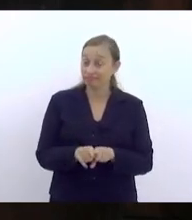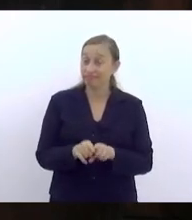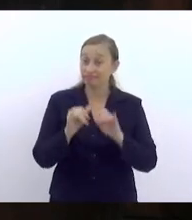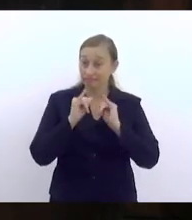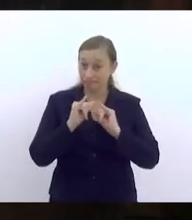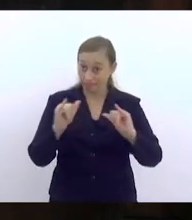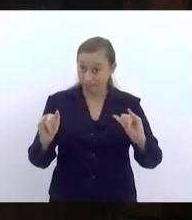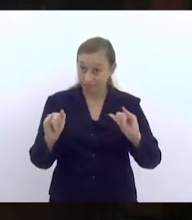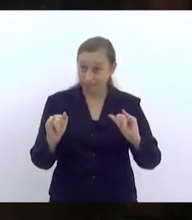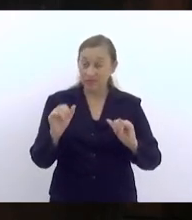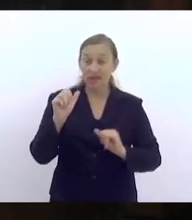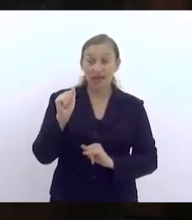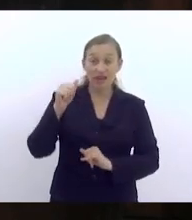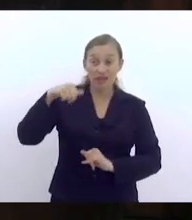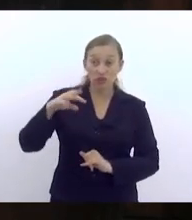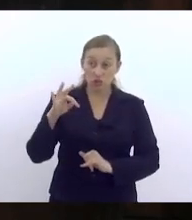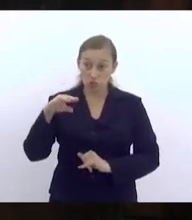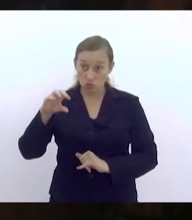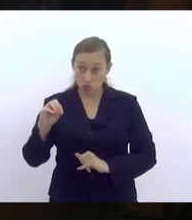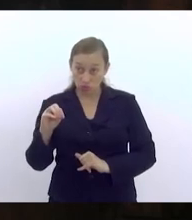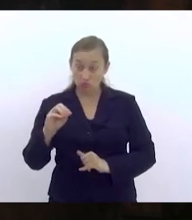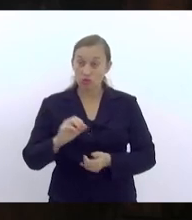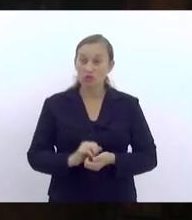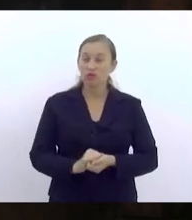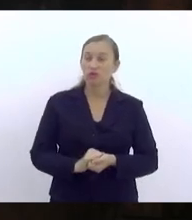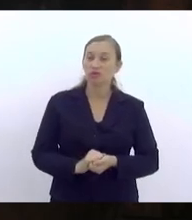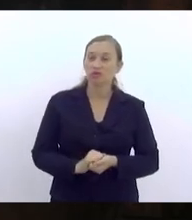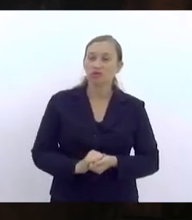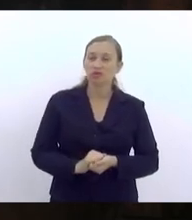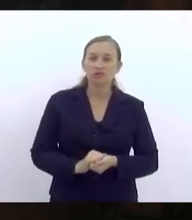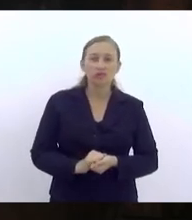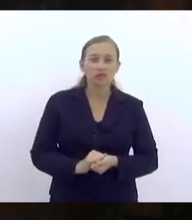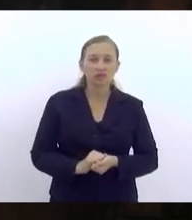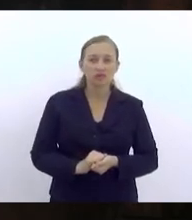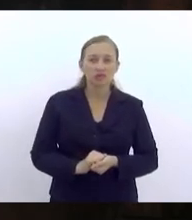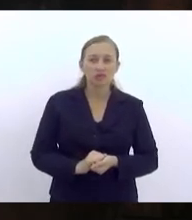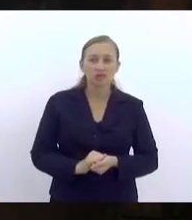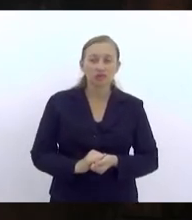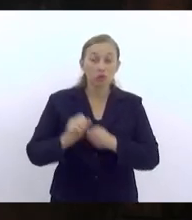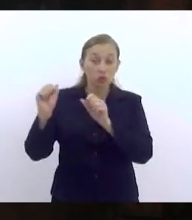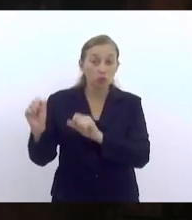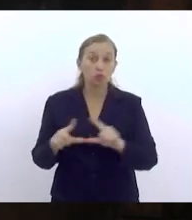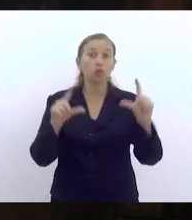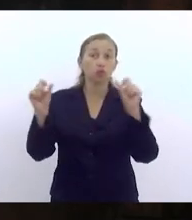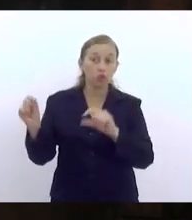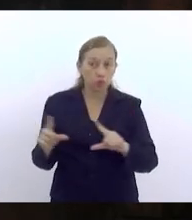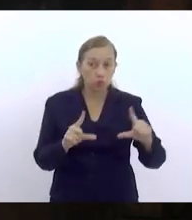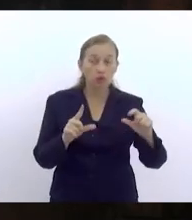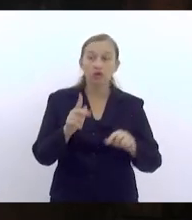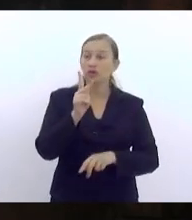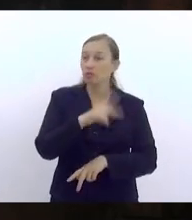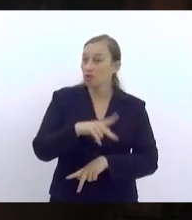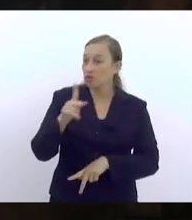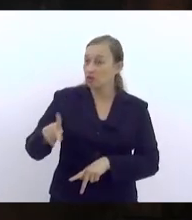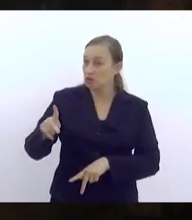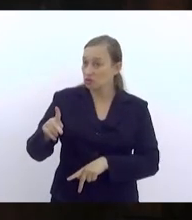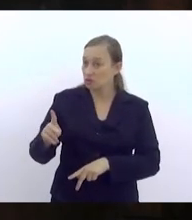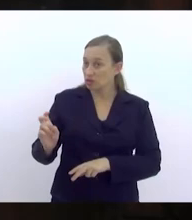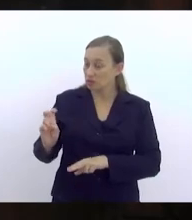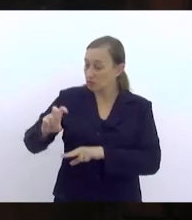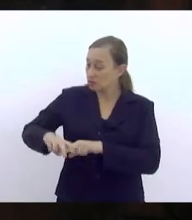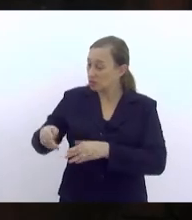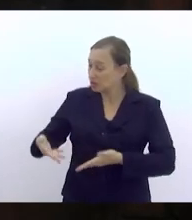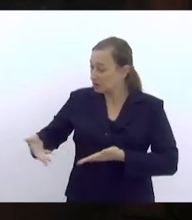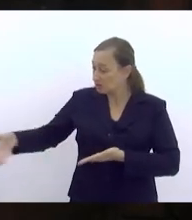aviso do Antônio de que os slides das professoras aqui que